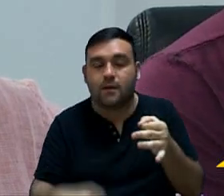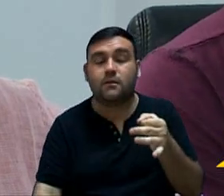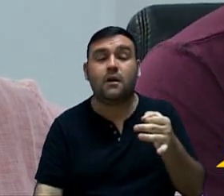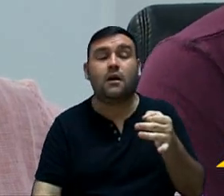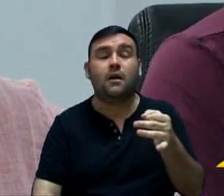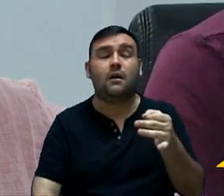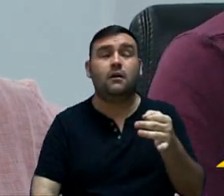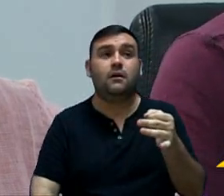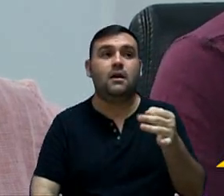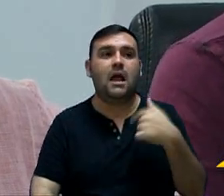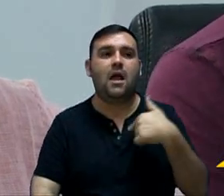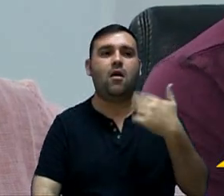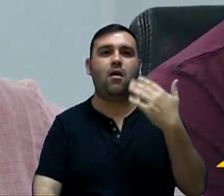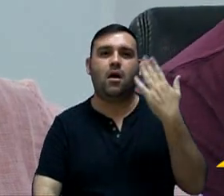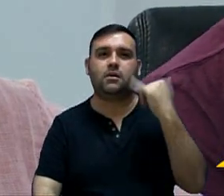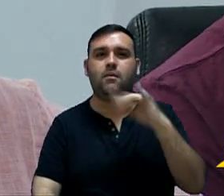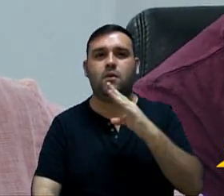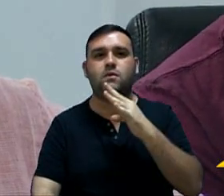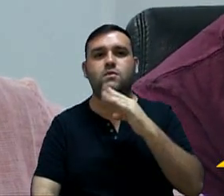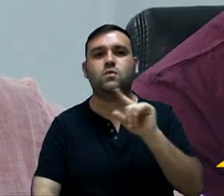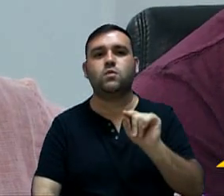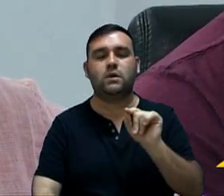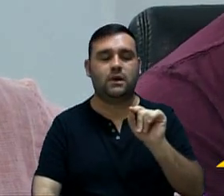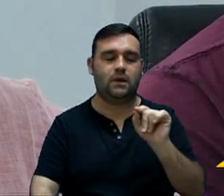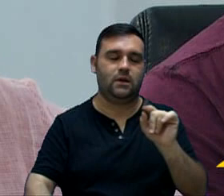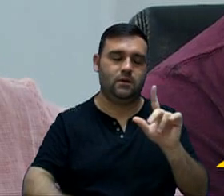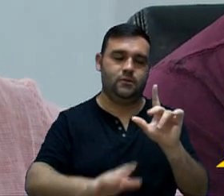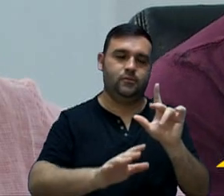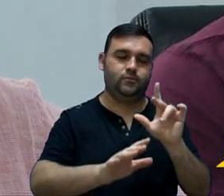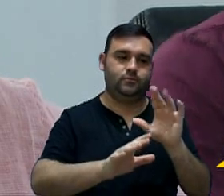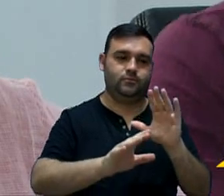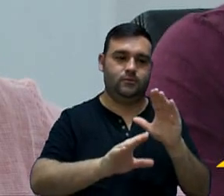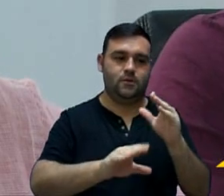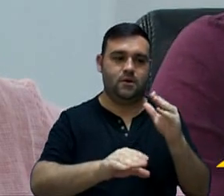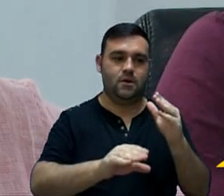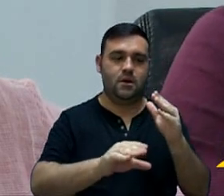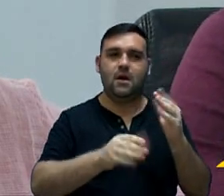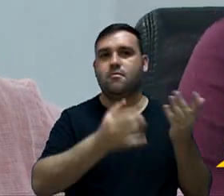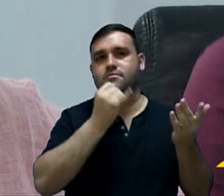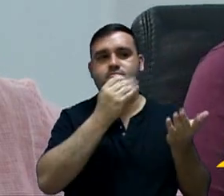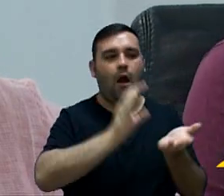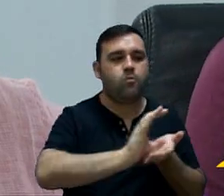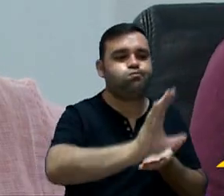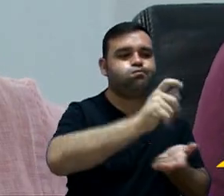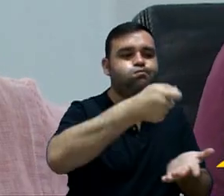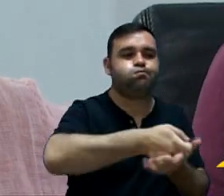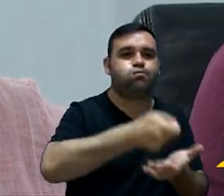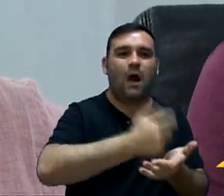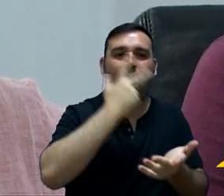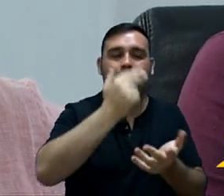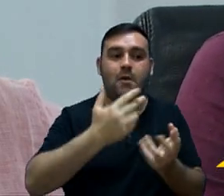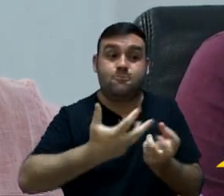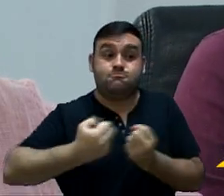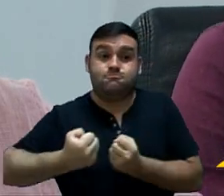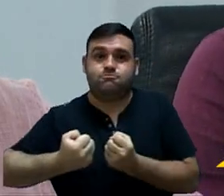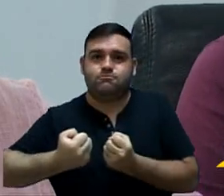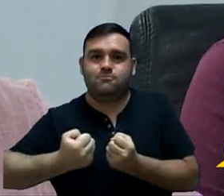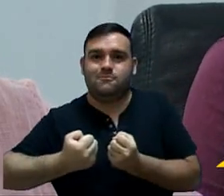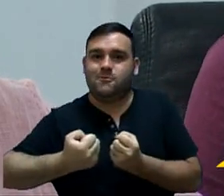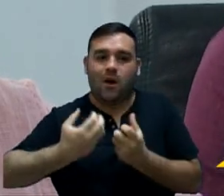Chegou ao meu conhecimento que as emendas impositivas estão sendo, entre aspas, seguradas para serem